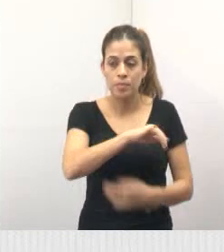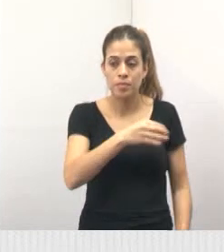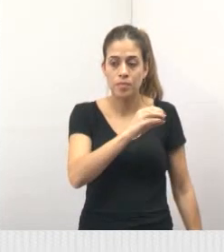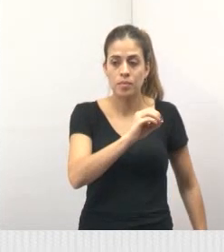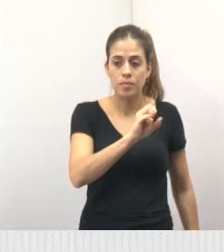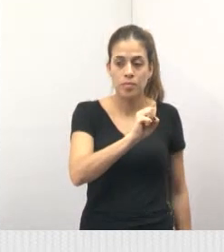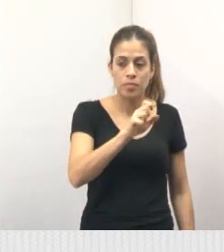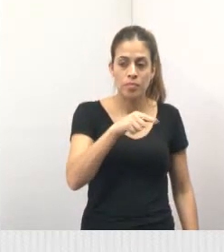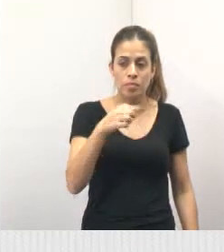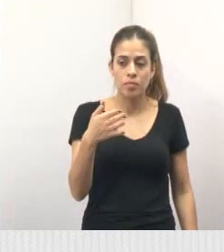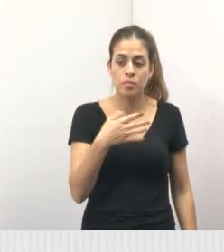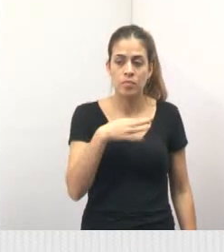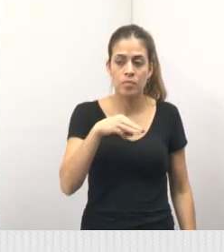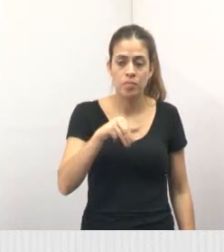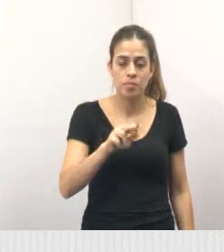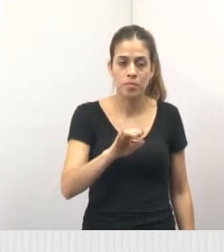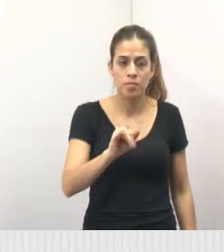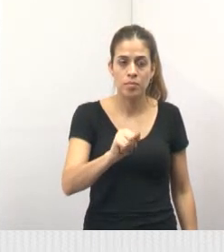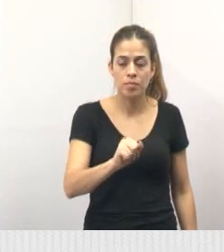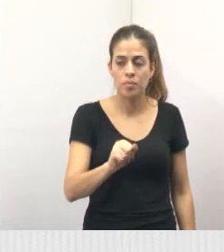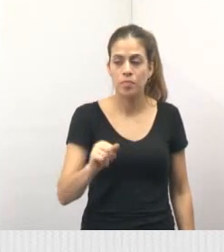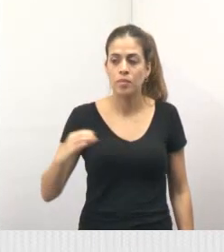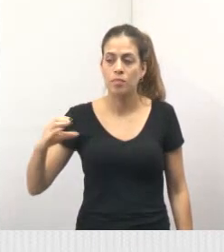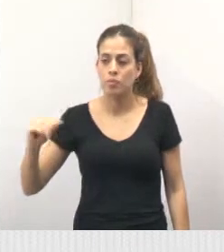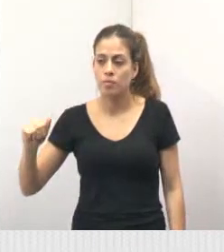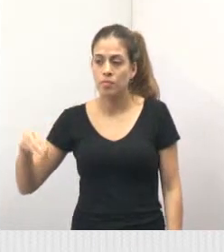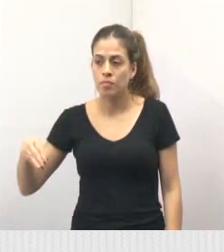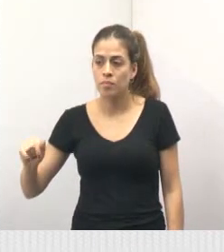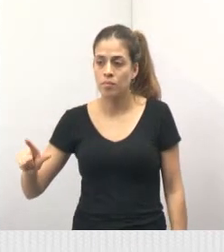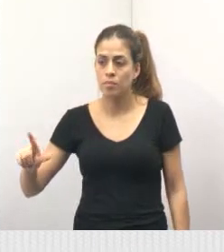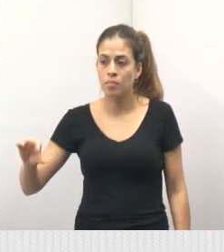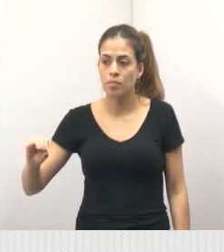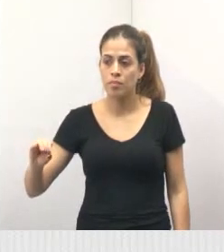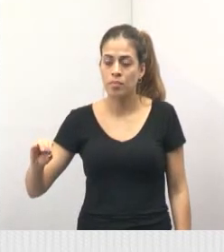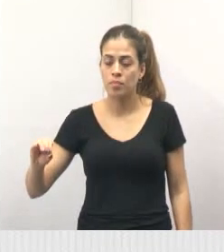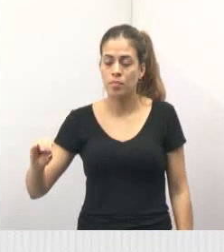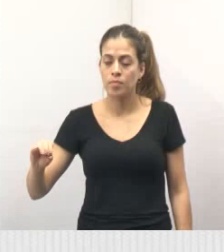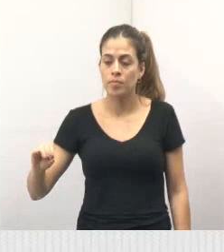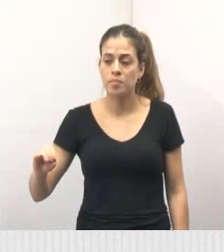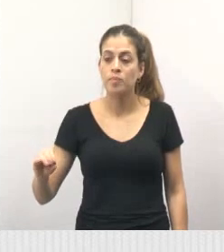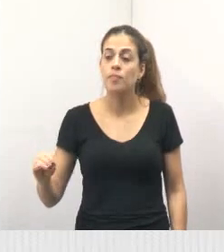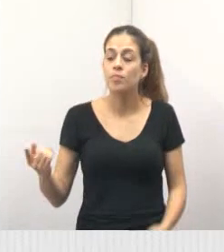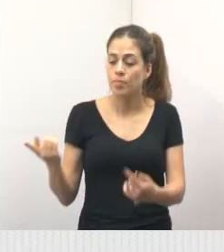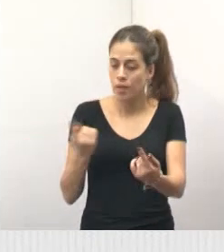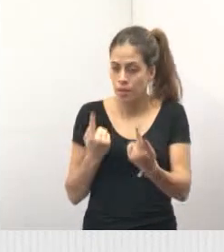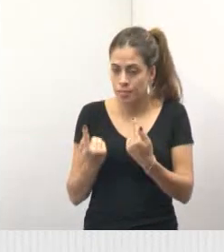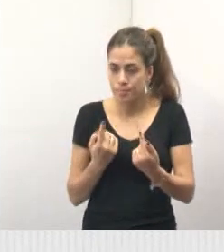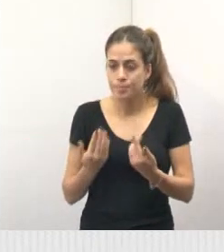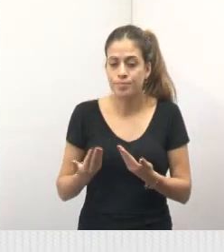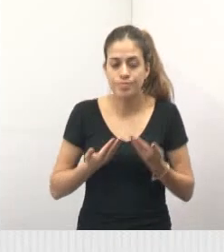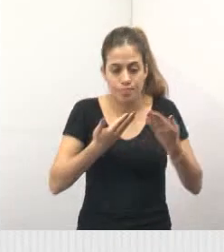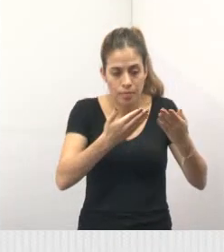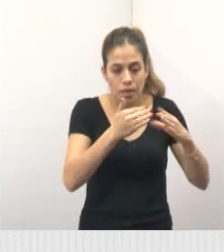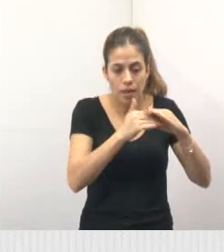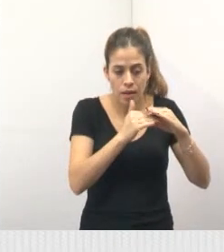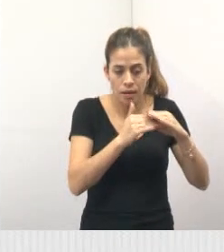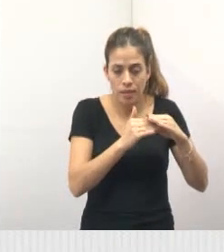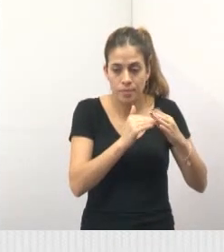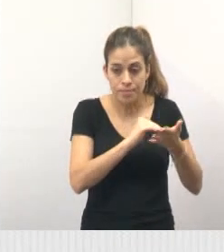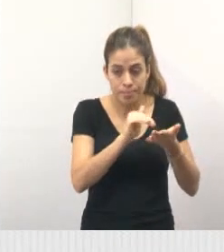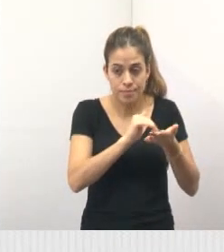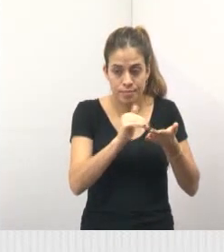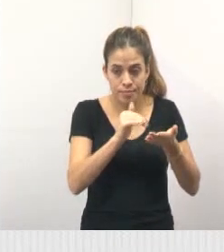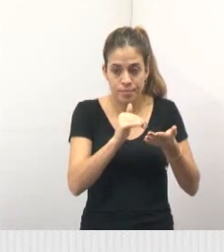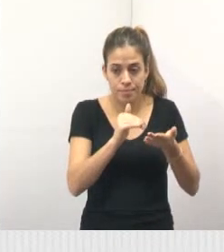Antônio, e o Camilo, do Parque Imperial, e nós recebemos as demandas e passamos para as secretarias competentes para